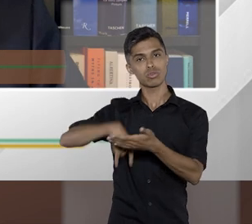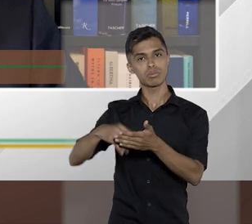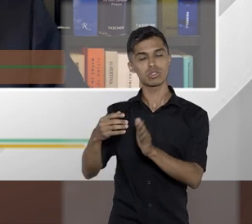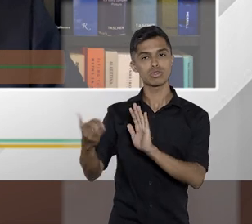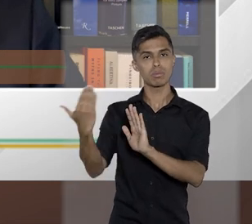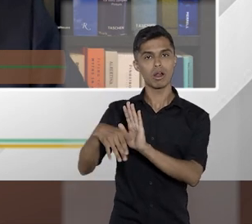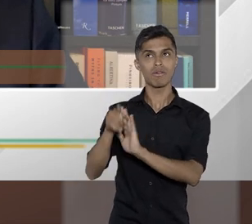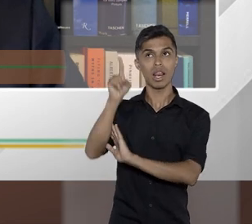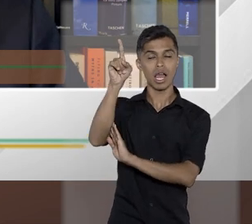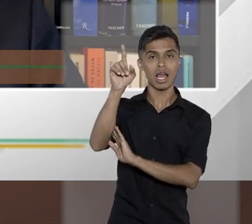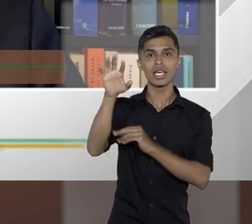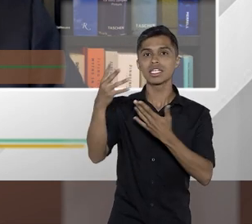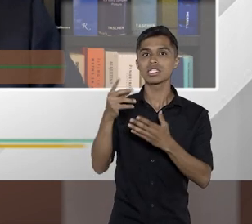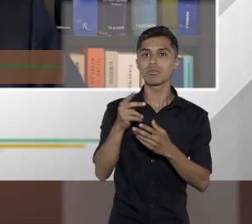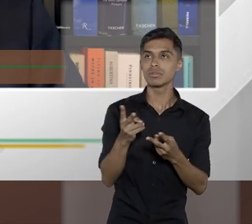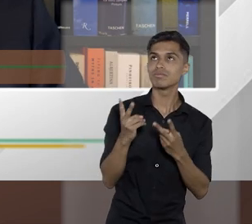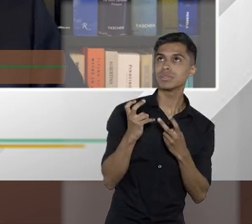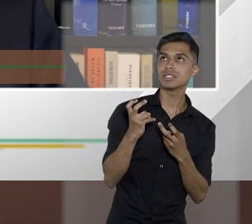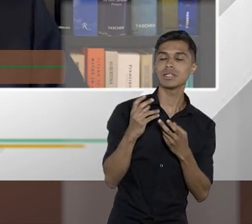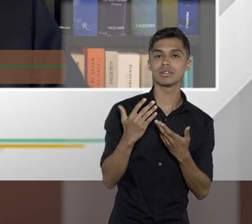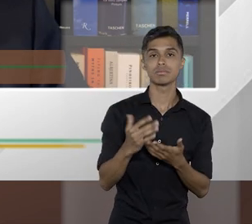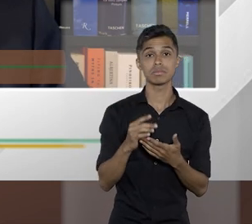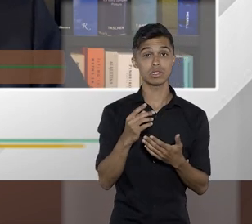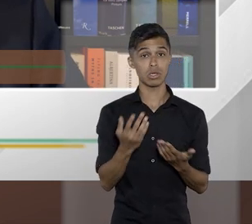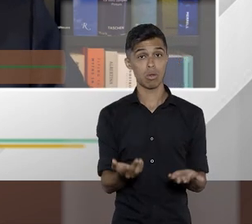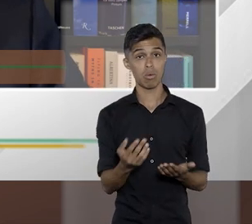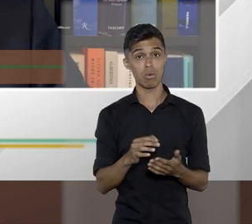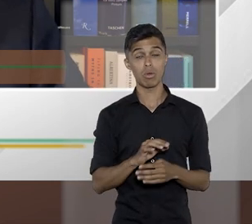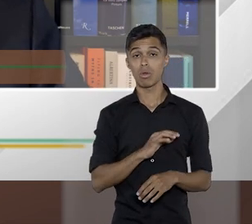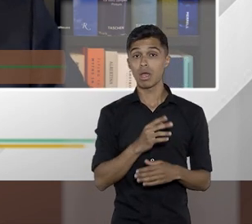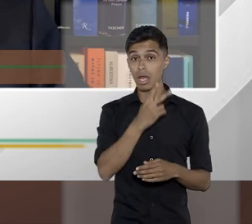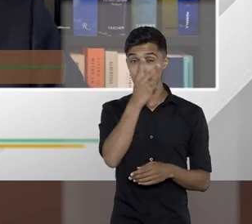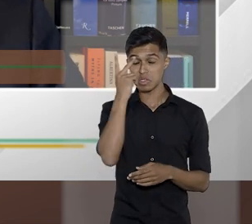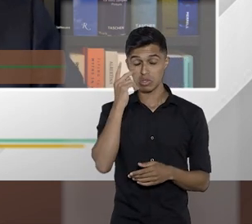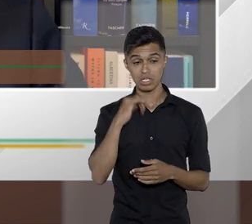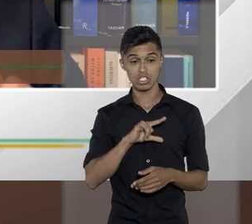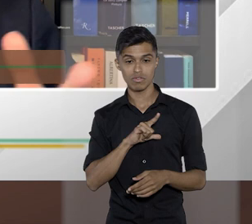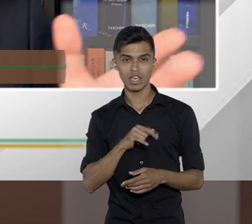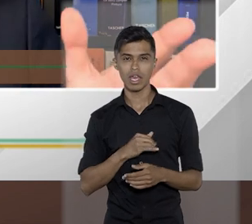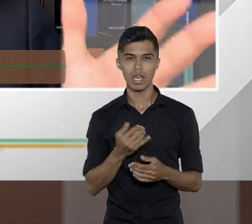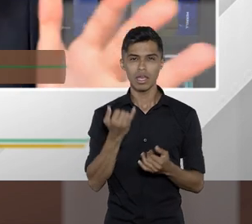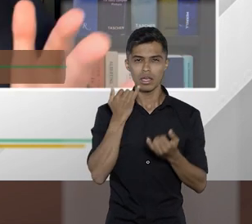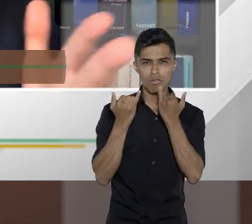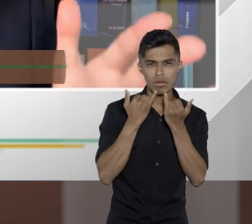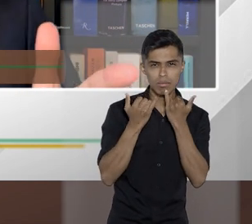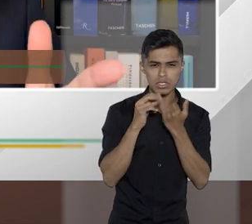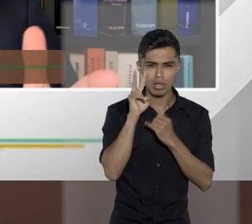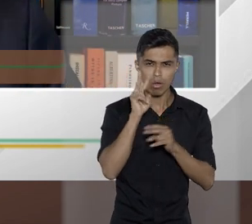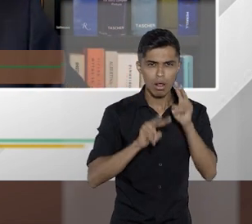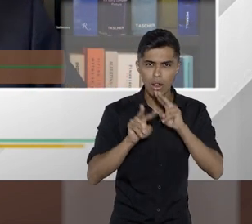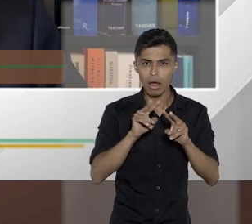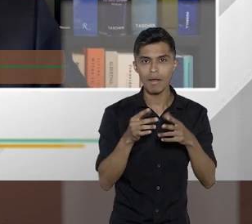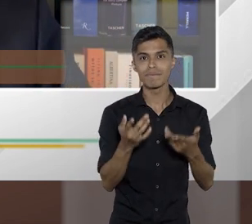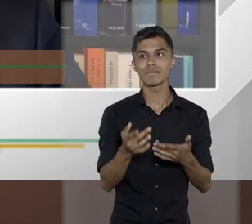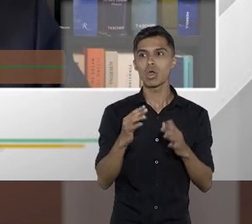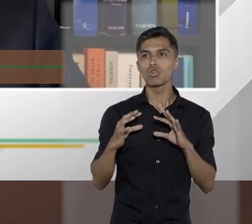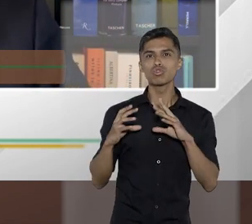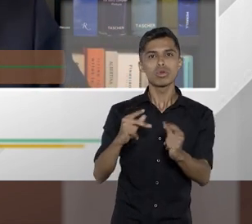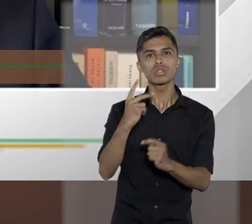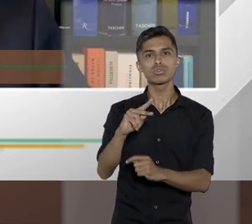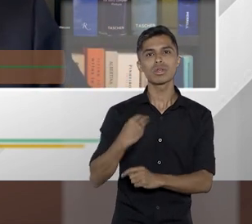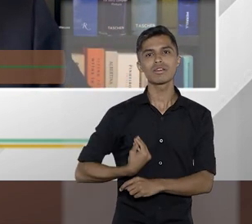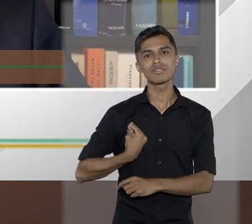imagina que a pessoa pode reconstituir sua vida através desse processo. E quando você tem um elo frágil